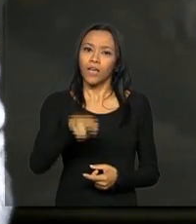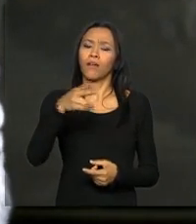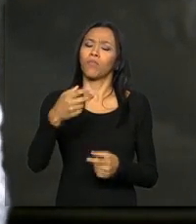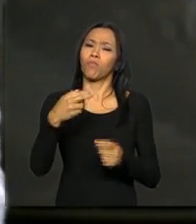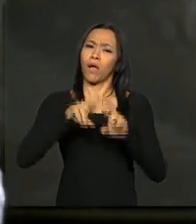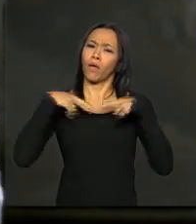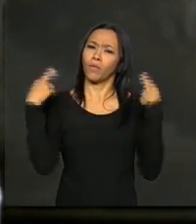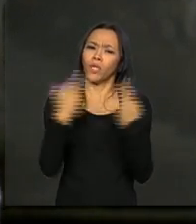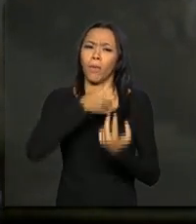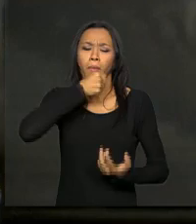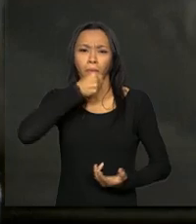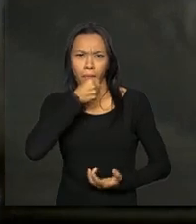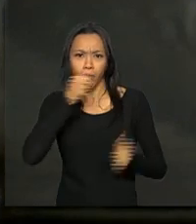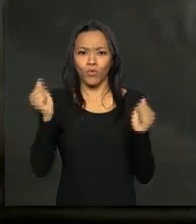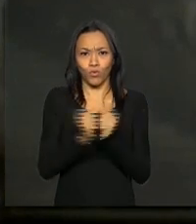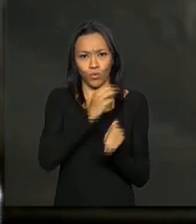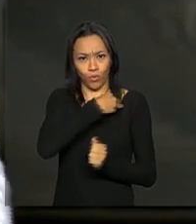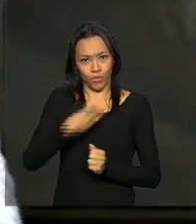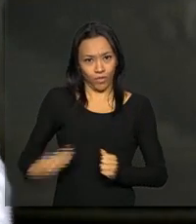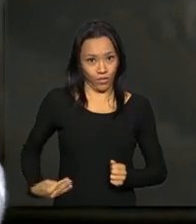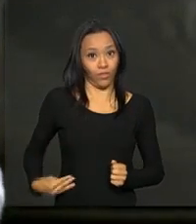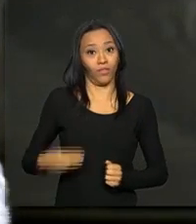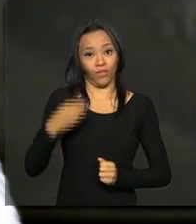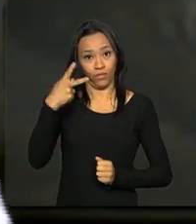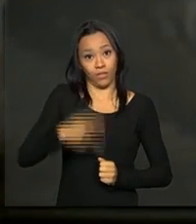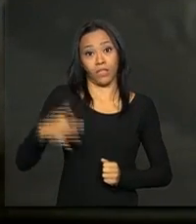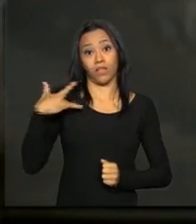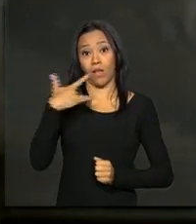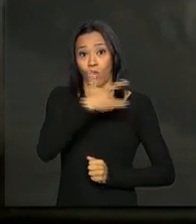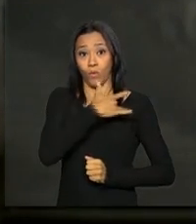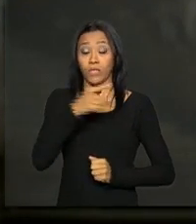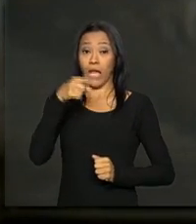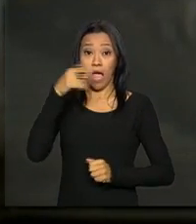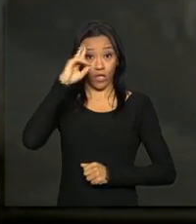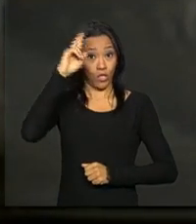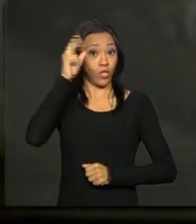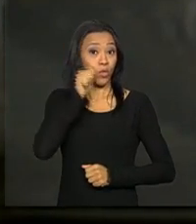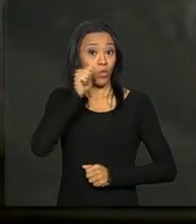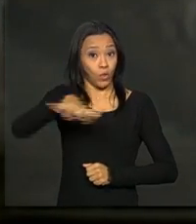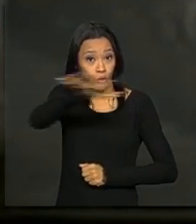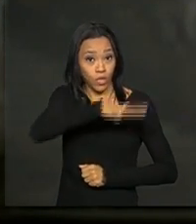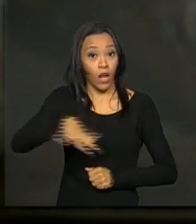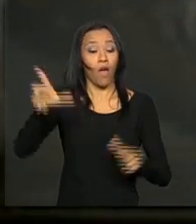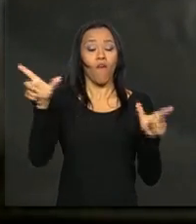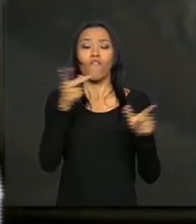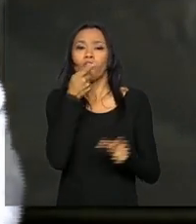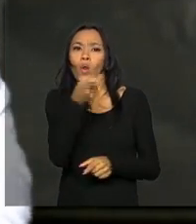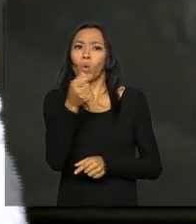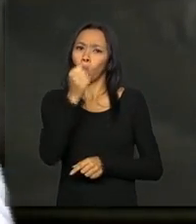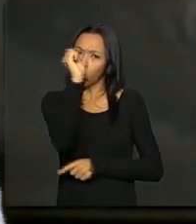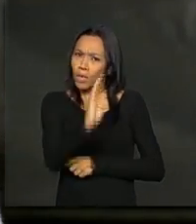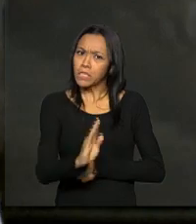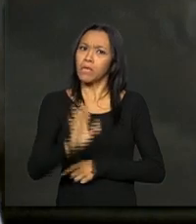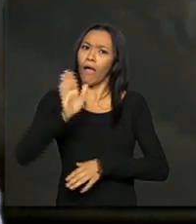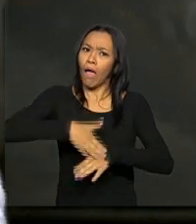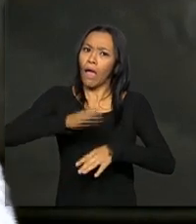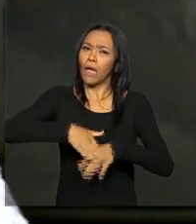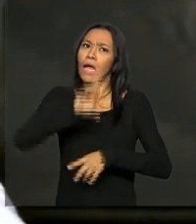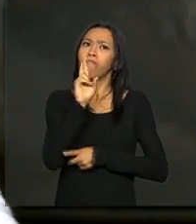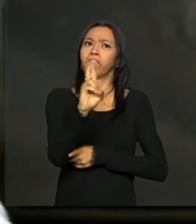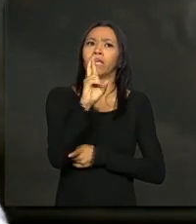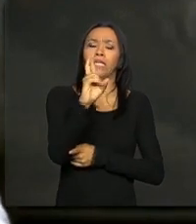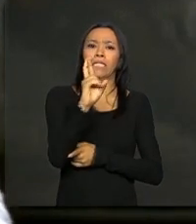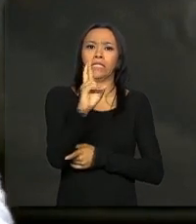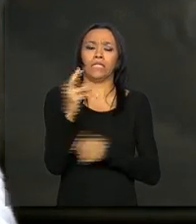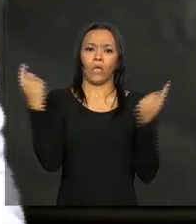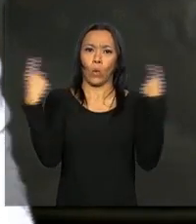ministro da Saúde, Marcelo Castro. A diretora da OMS falou que o Brasil é o país de referência nas ações de enfrentamento a